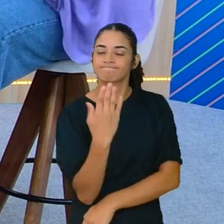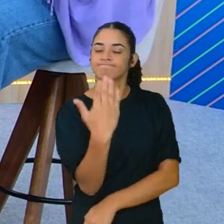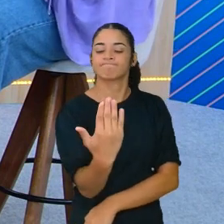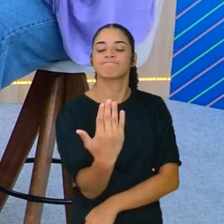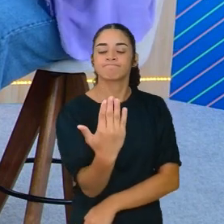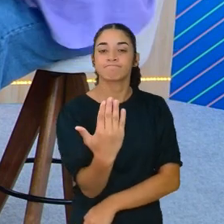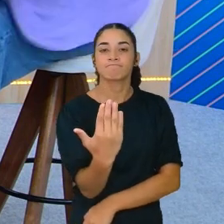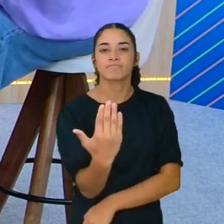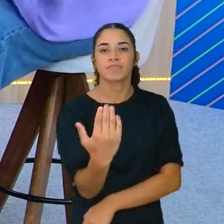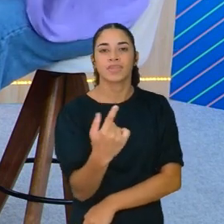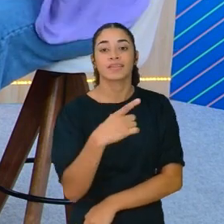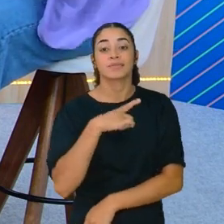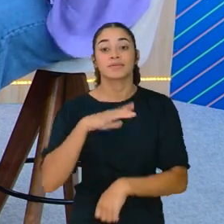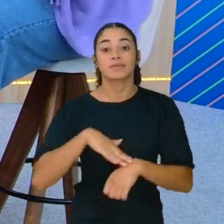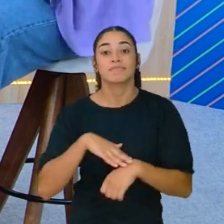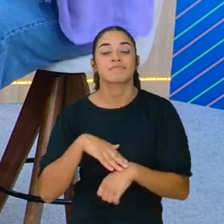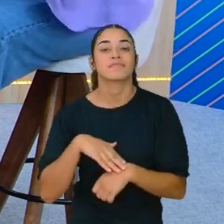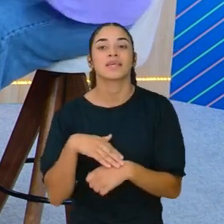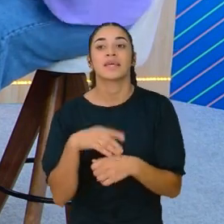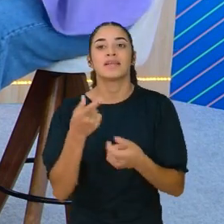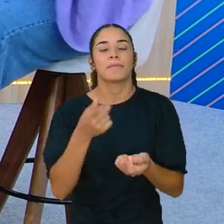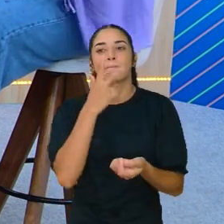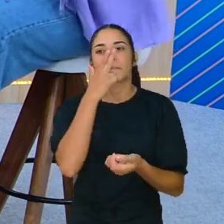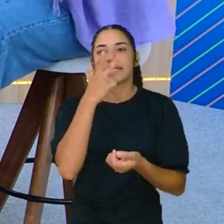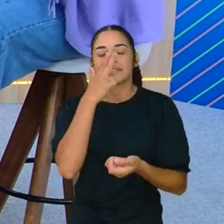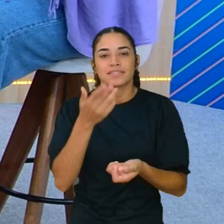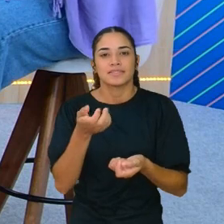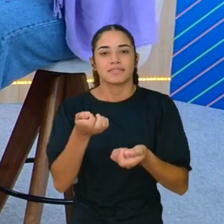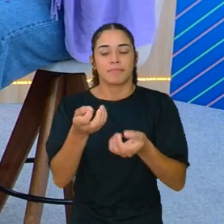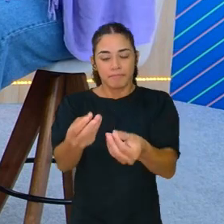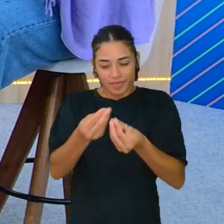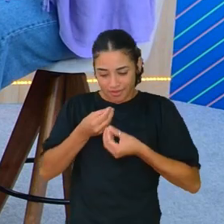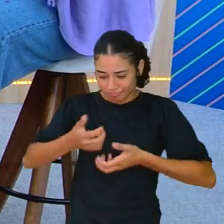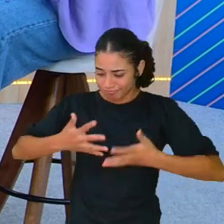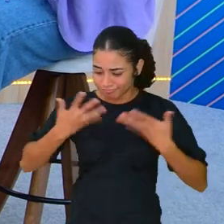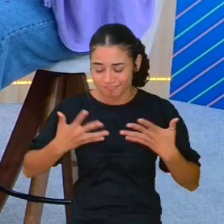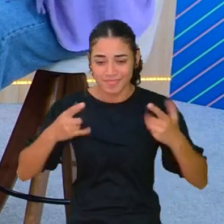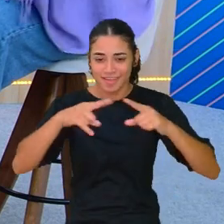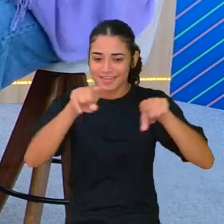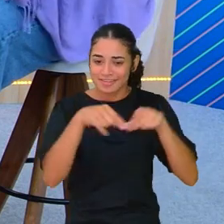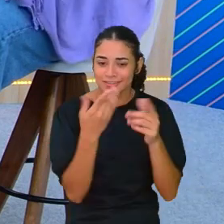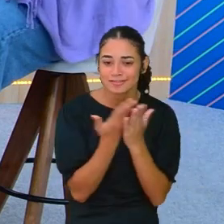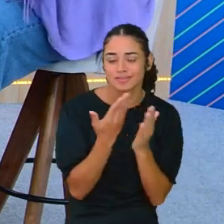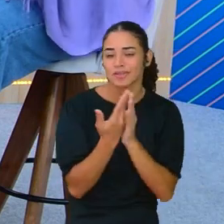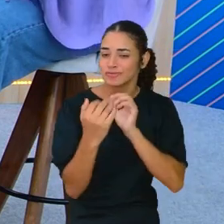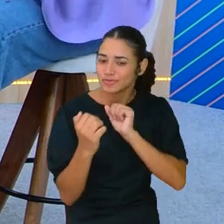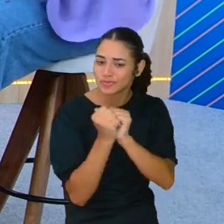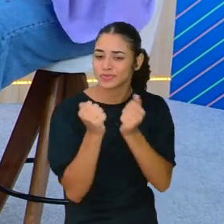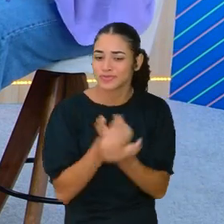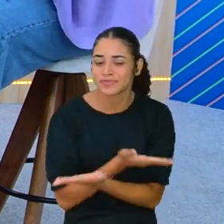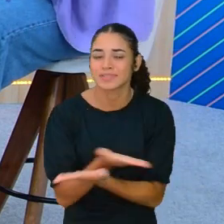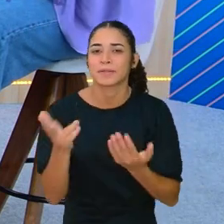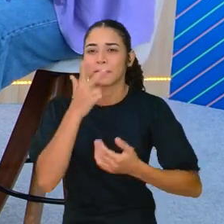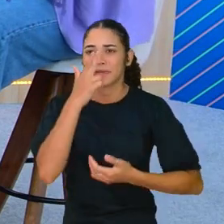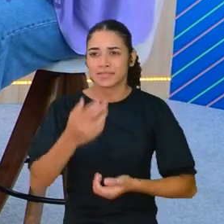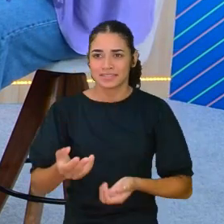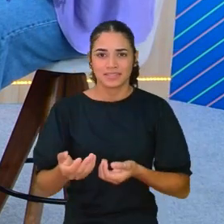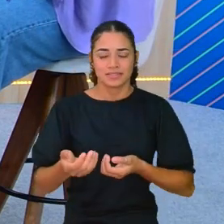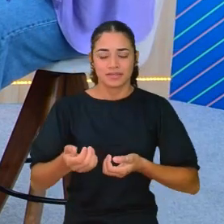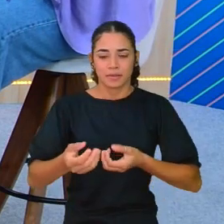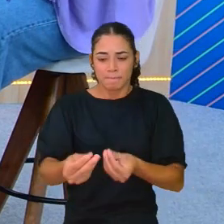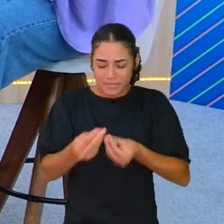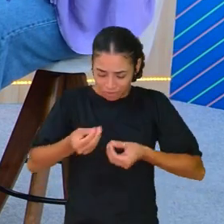eles têm mais do que me dar, eles me alimentam, né? A sala de aula, o estar com vocês, me alimenta.